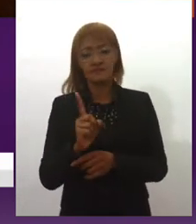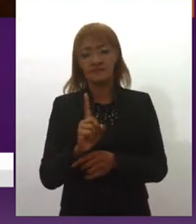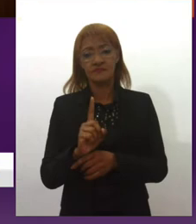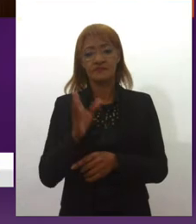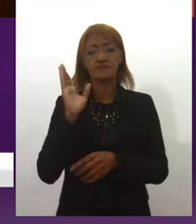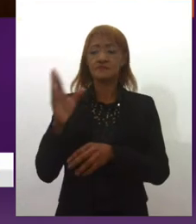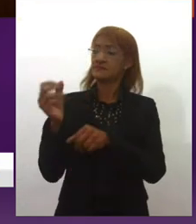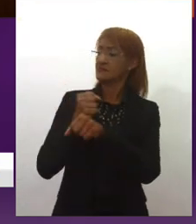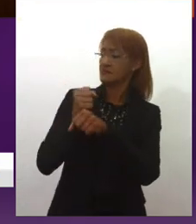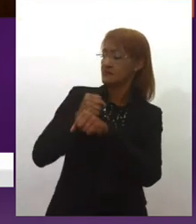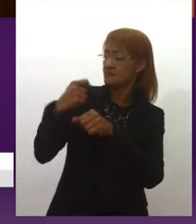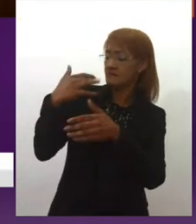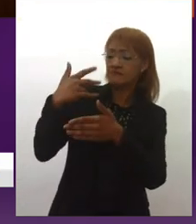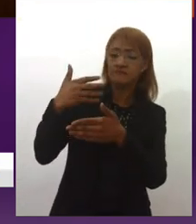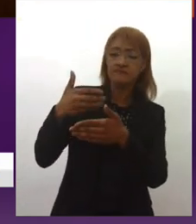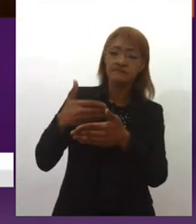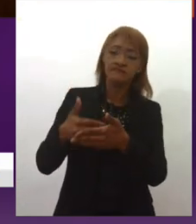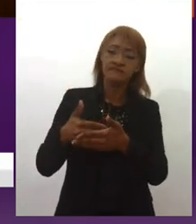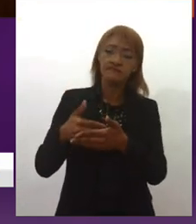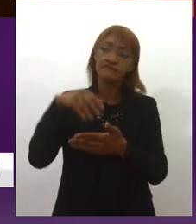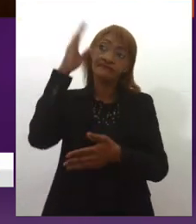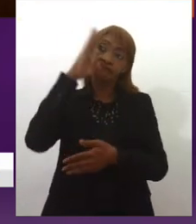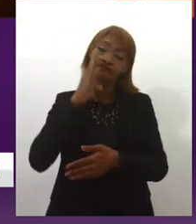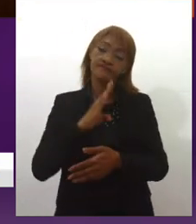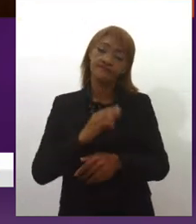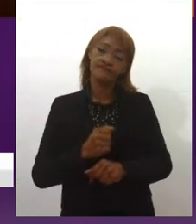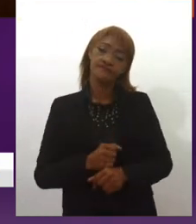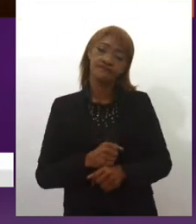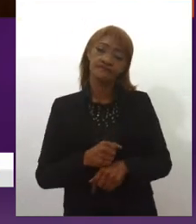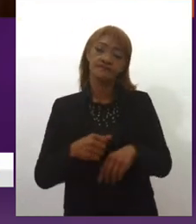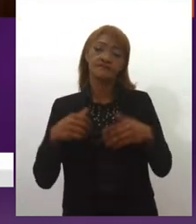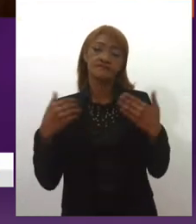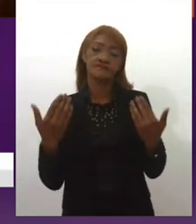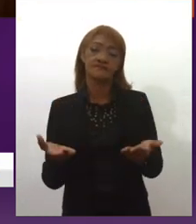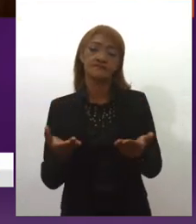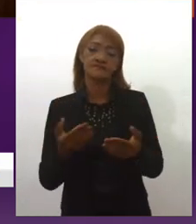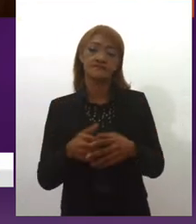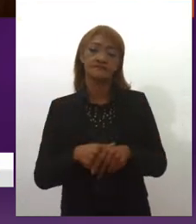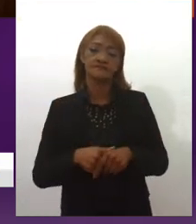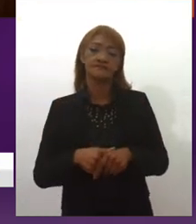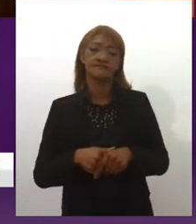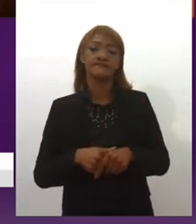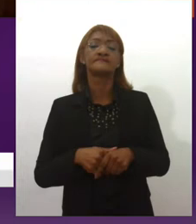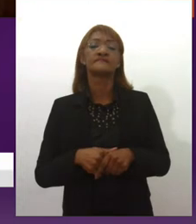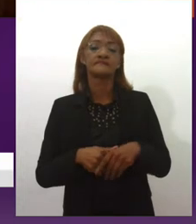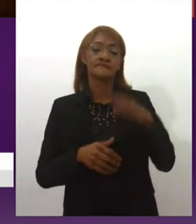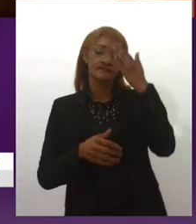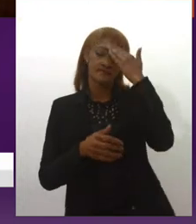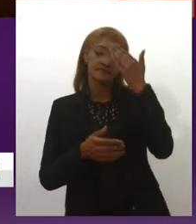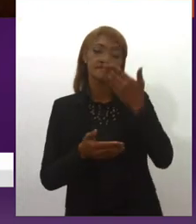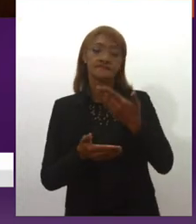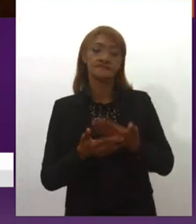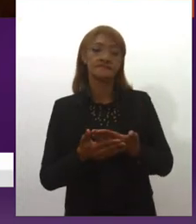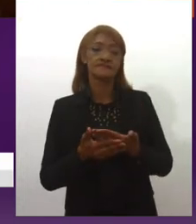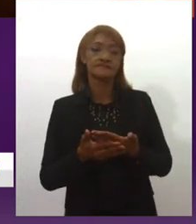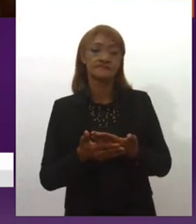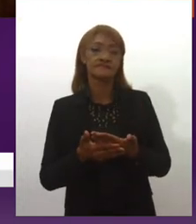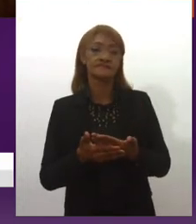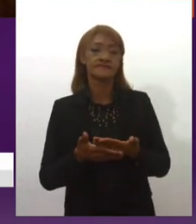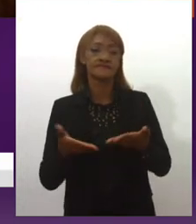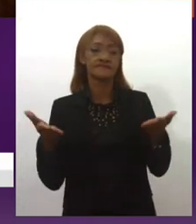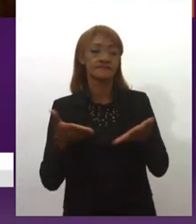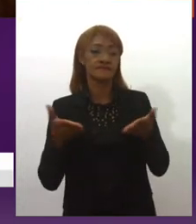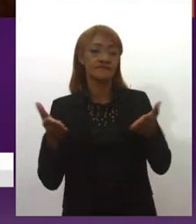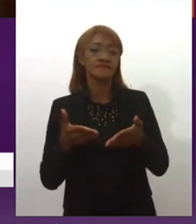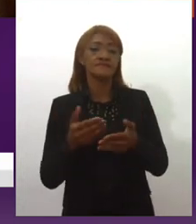ao longo dos anos aí na história do Brasil. Então, eu acredito que acaba sendo um desincentivo